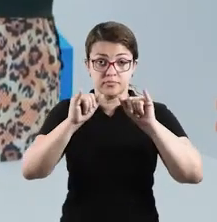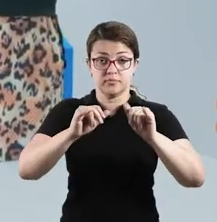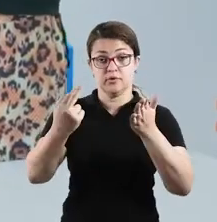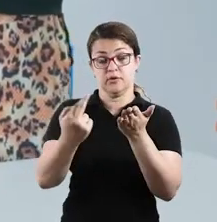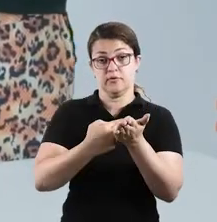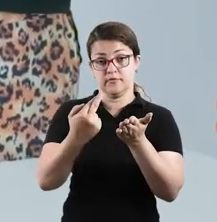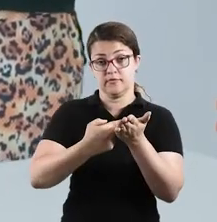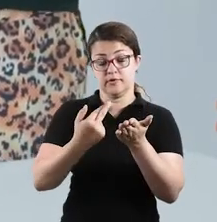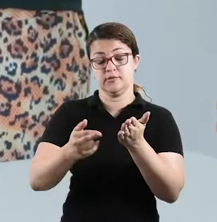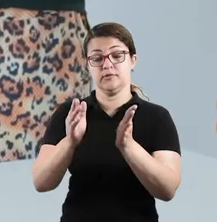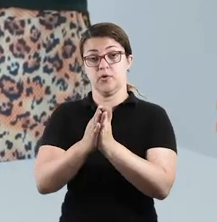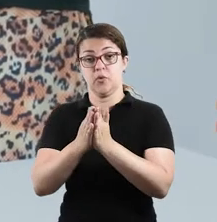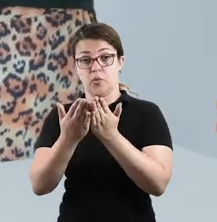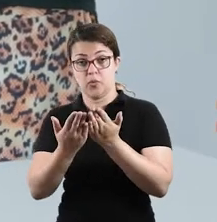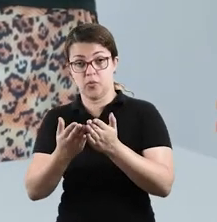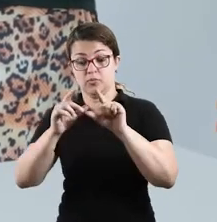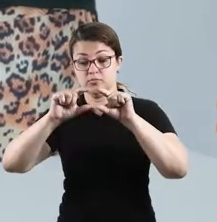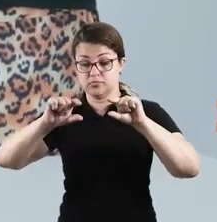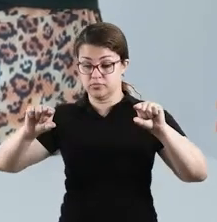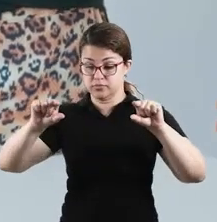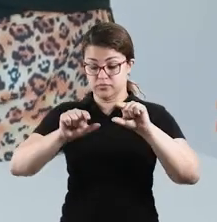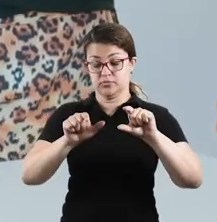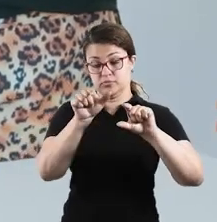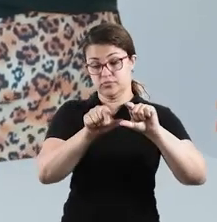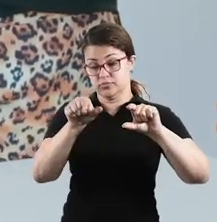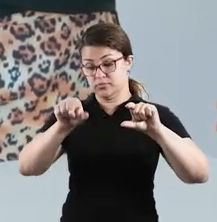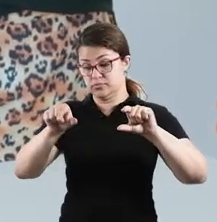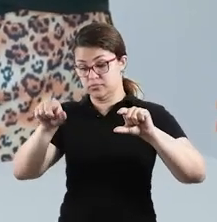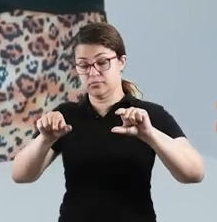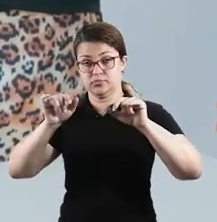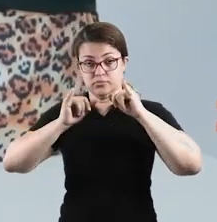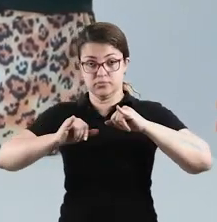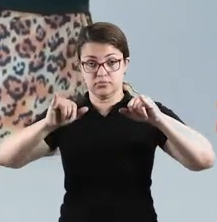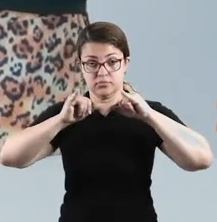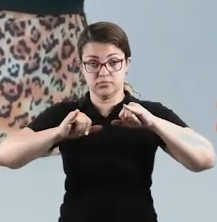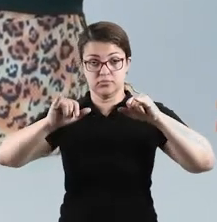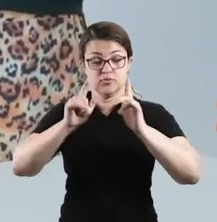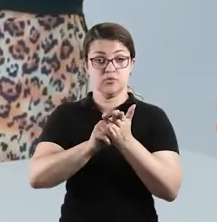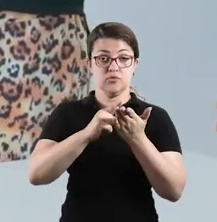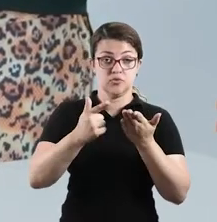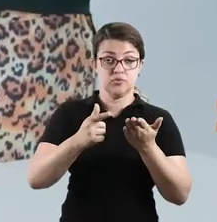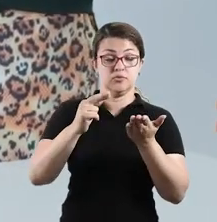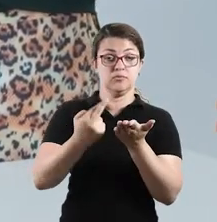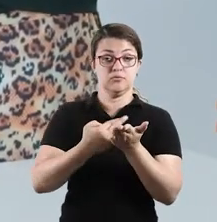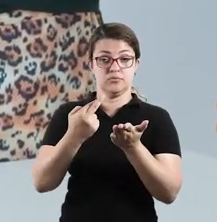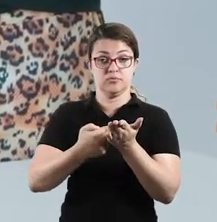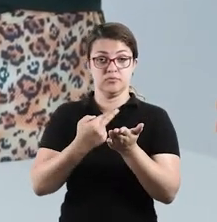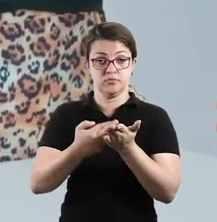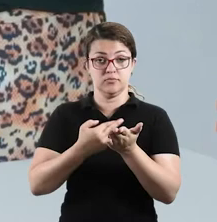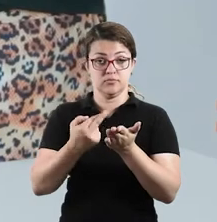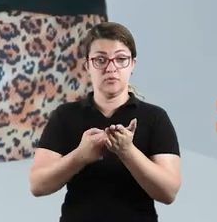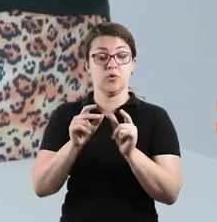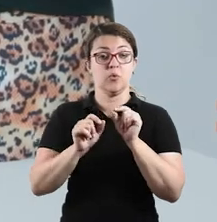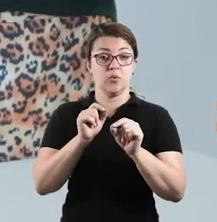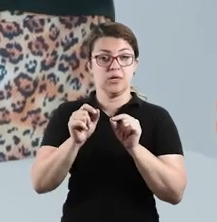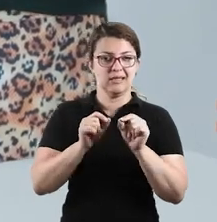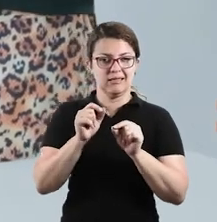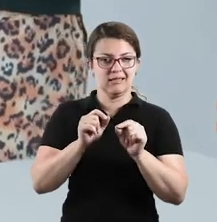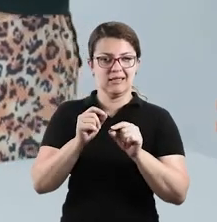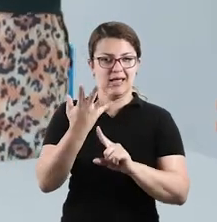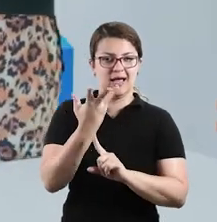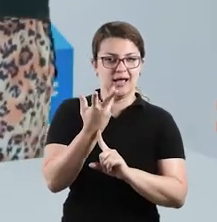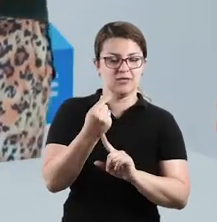no formato de revistas, livros ou em tiras, publicadas em revistas e jornais, também conhecida como arte sequencial.